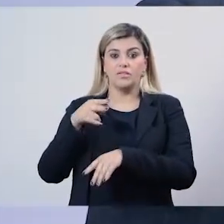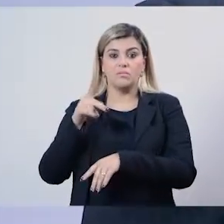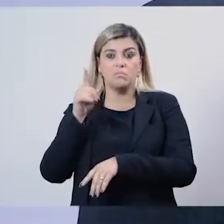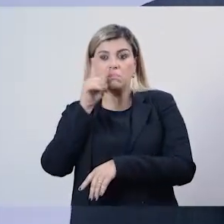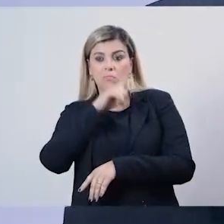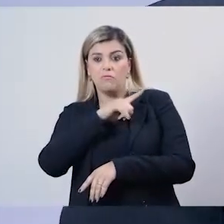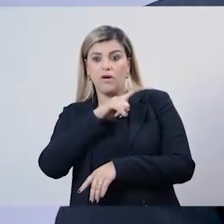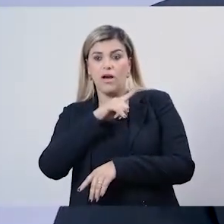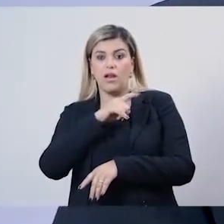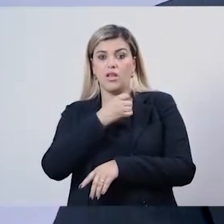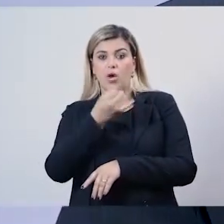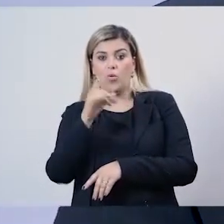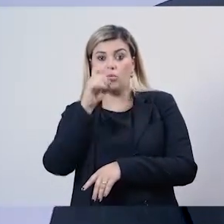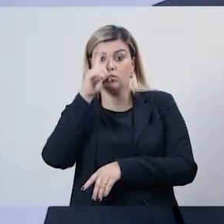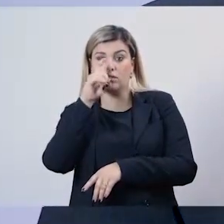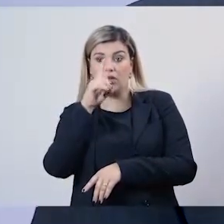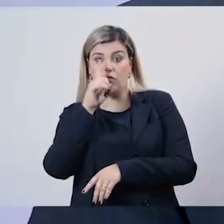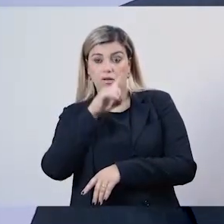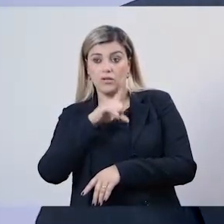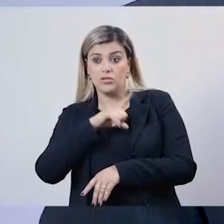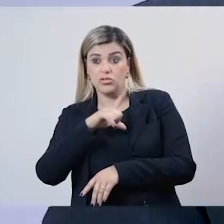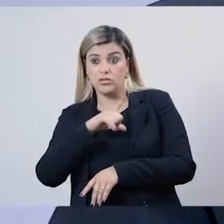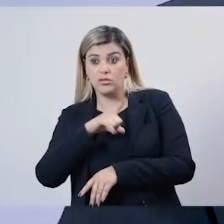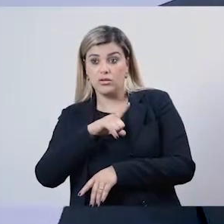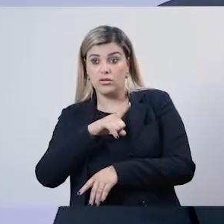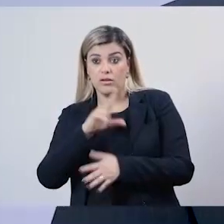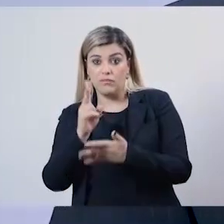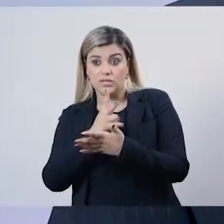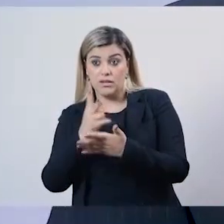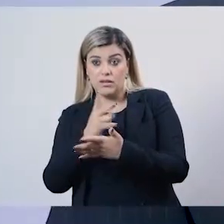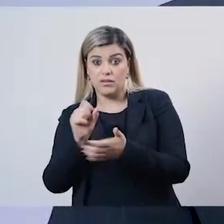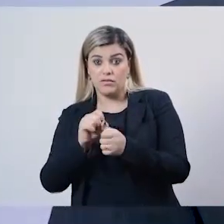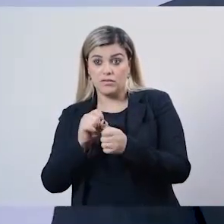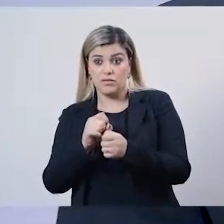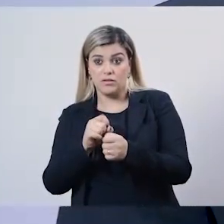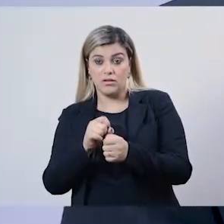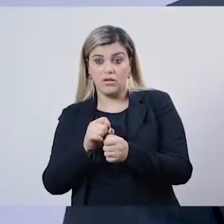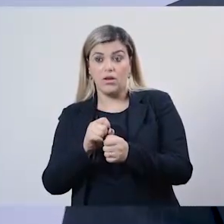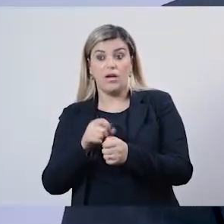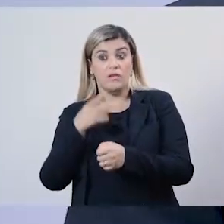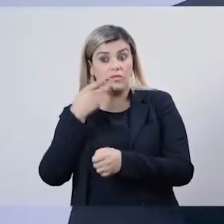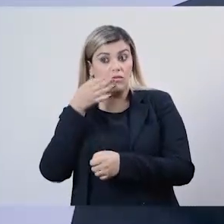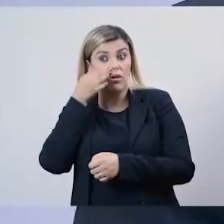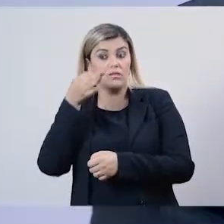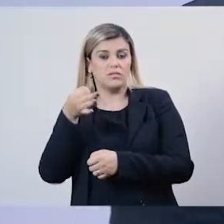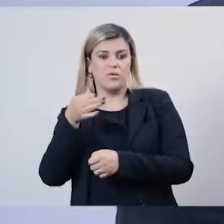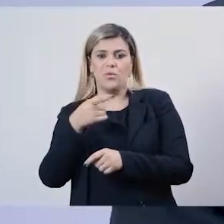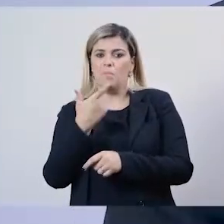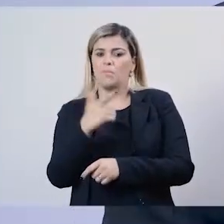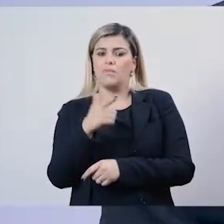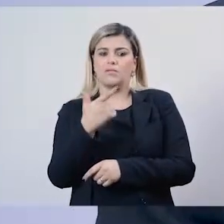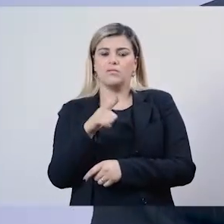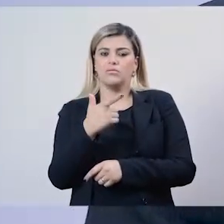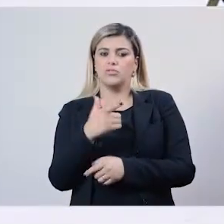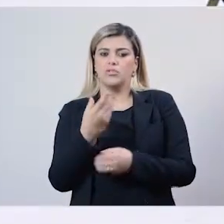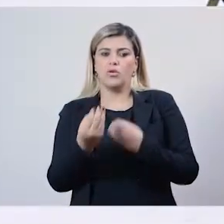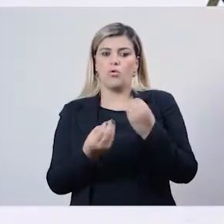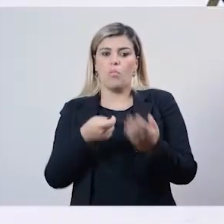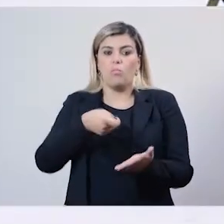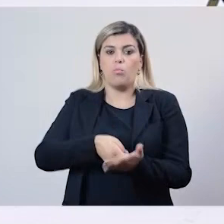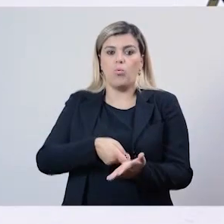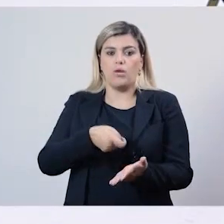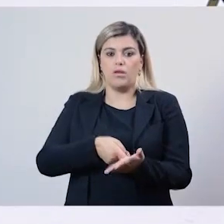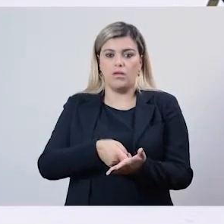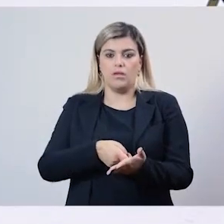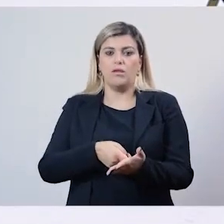consultório, hospital, cometendo irregularidades, já chamava atenção. Mas não tínhamos como punir, como